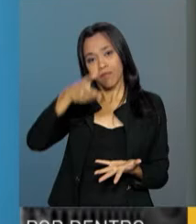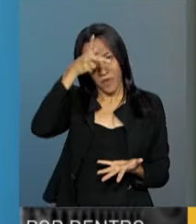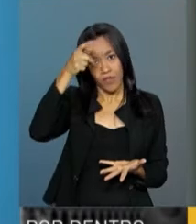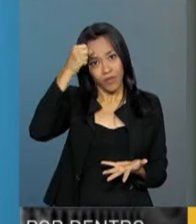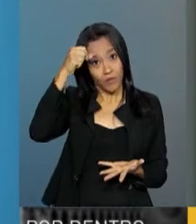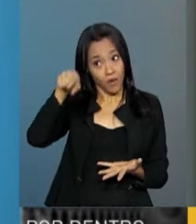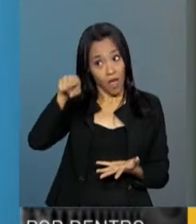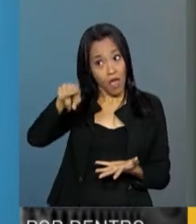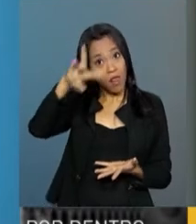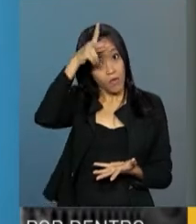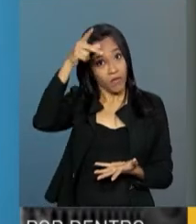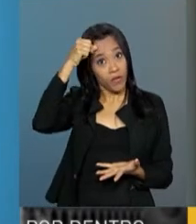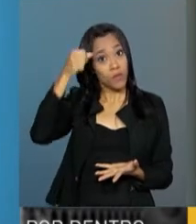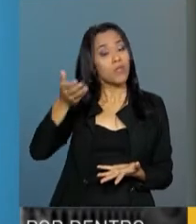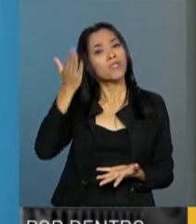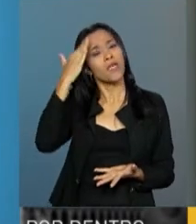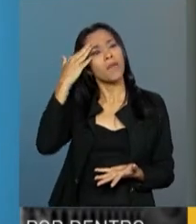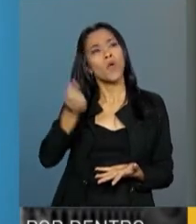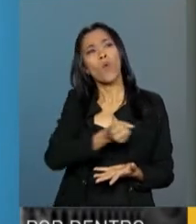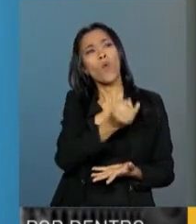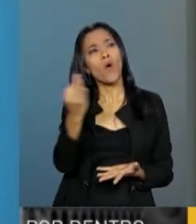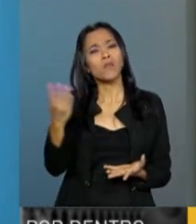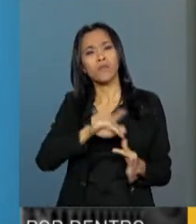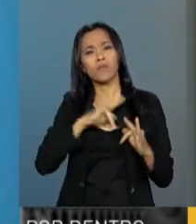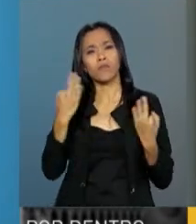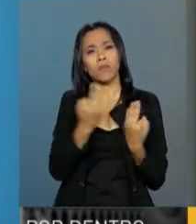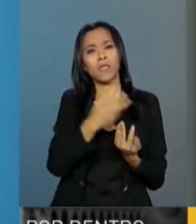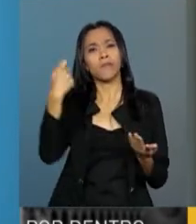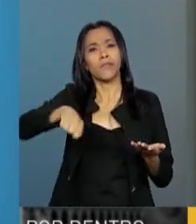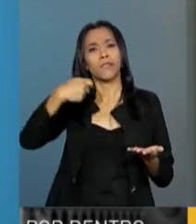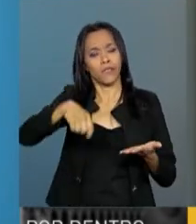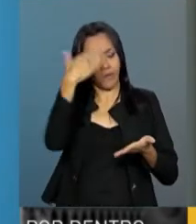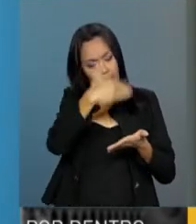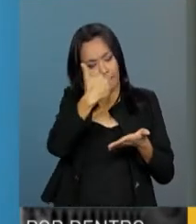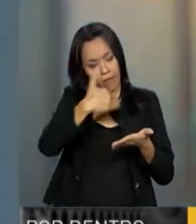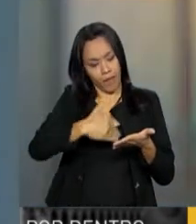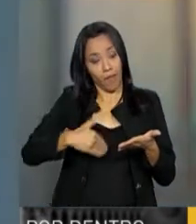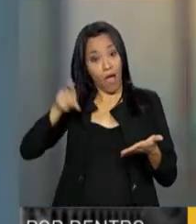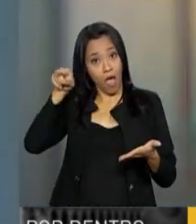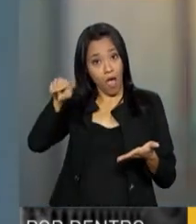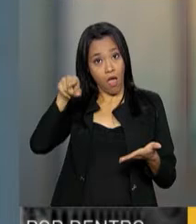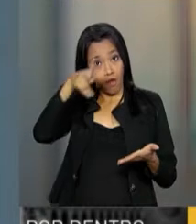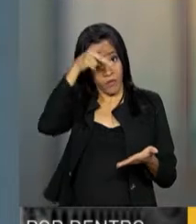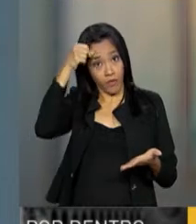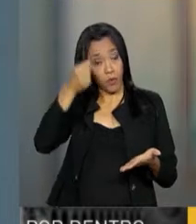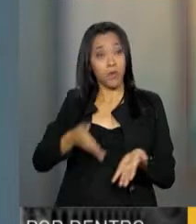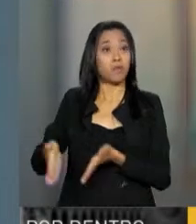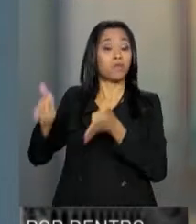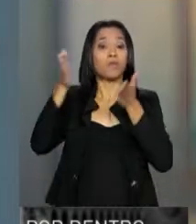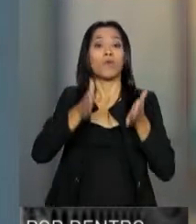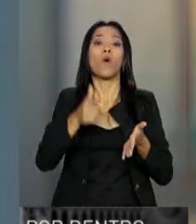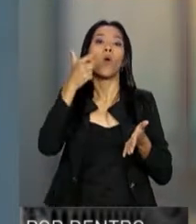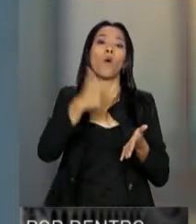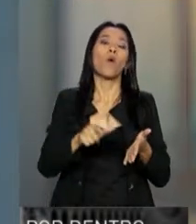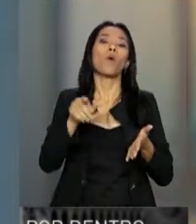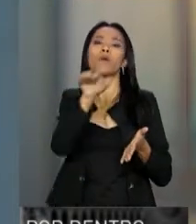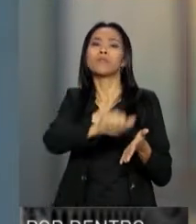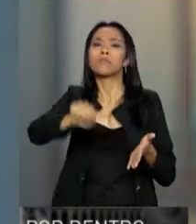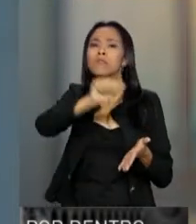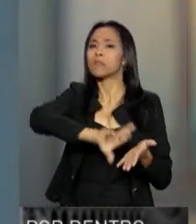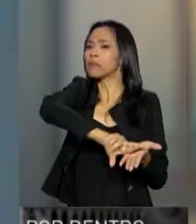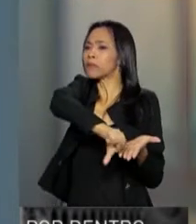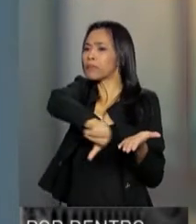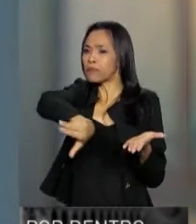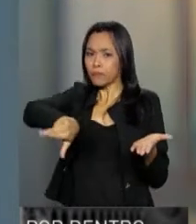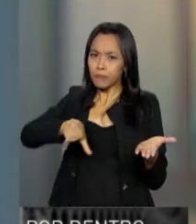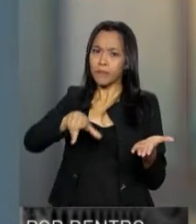indica a demanda do programa Minha Casa Minha Vida, FAR. Se for no entidades, é como eu falei,